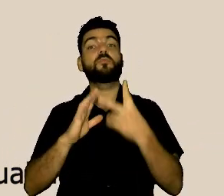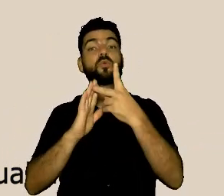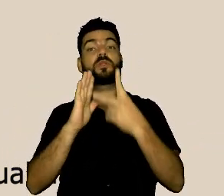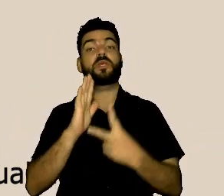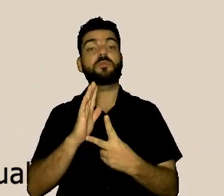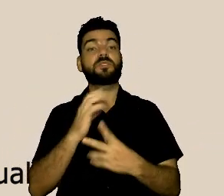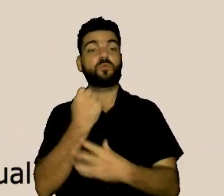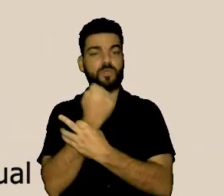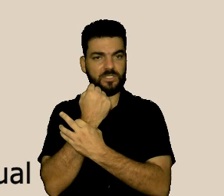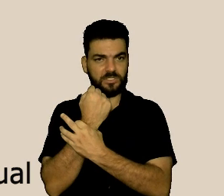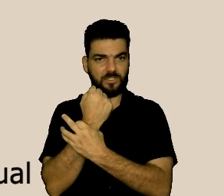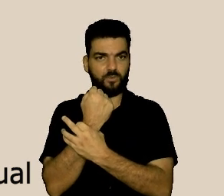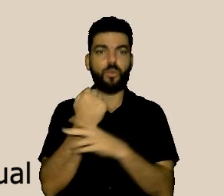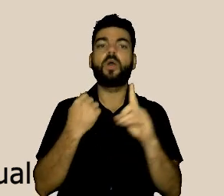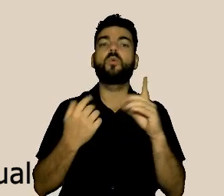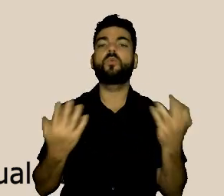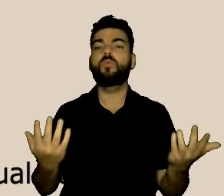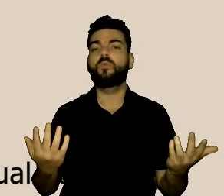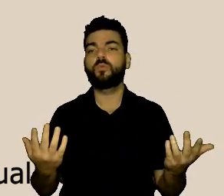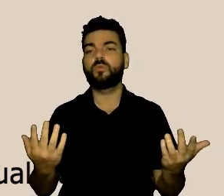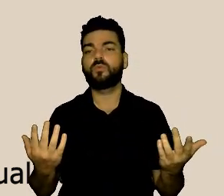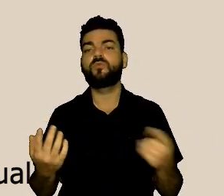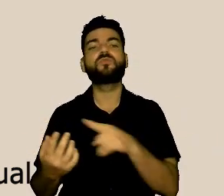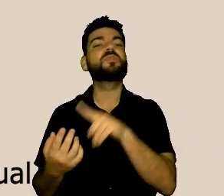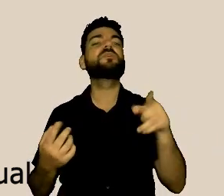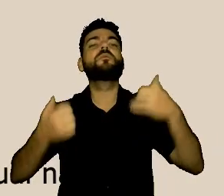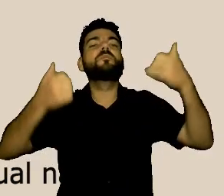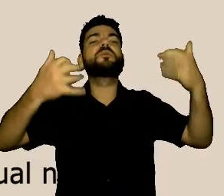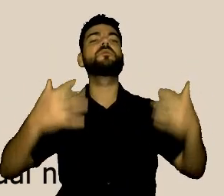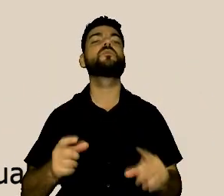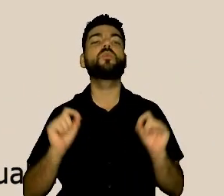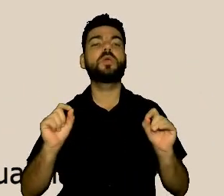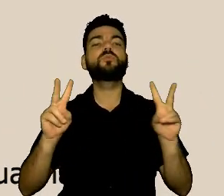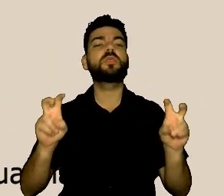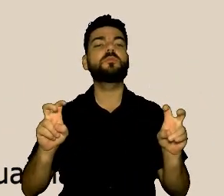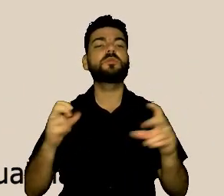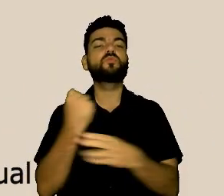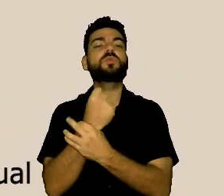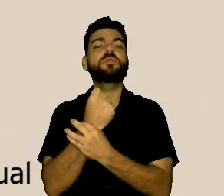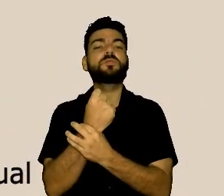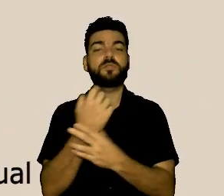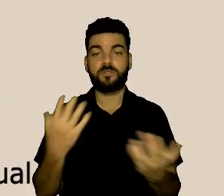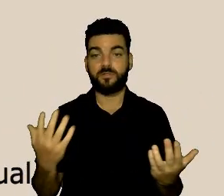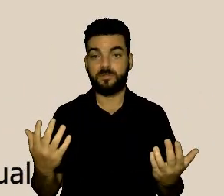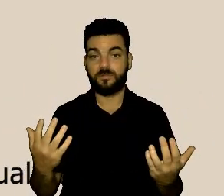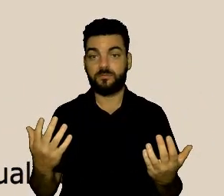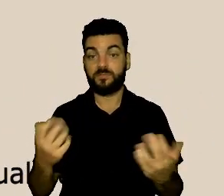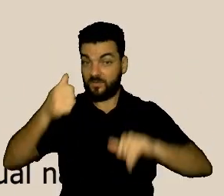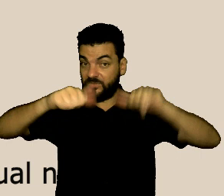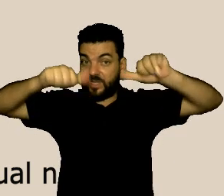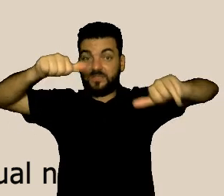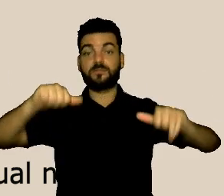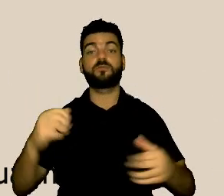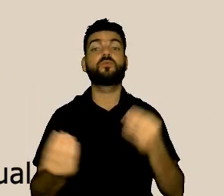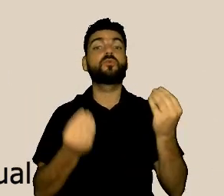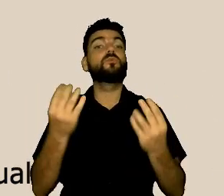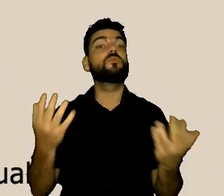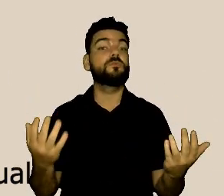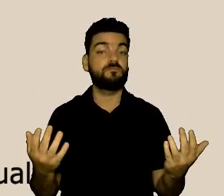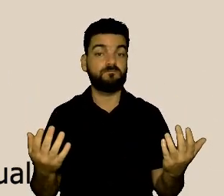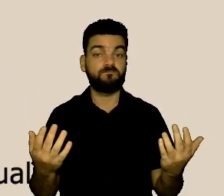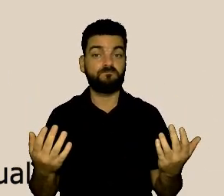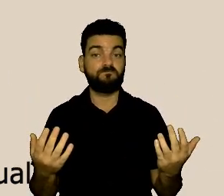tópico? Temos índices de integridade, o que estabelece nesse tópico? Enfim, o nosso trabalho